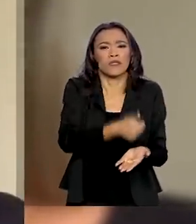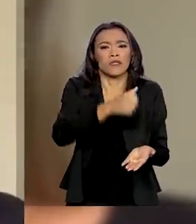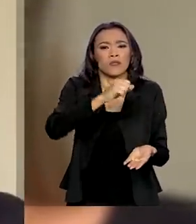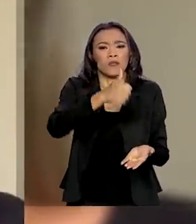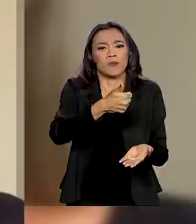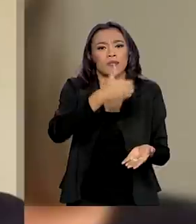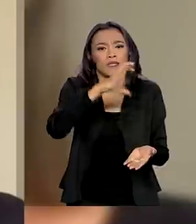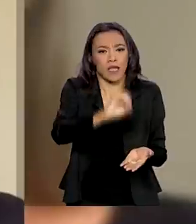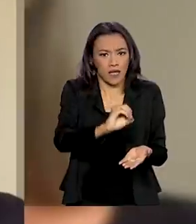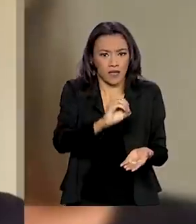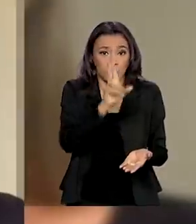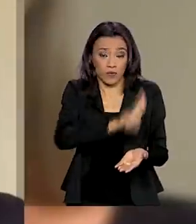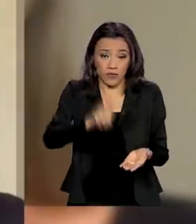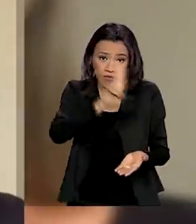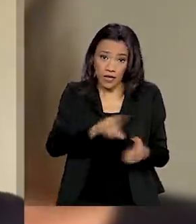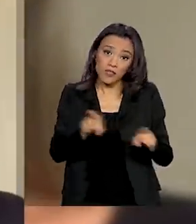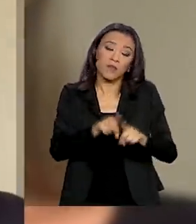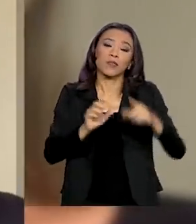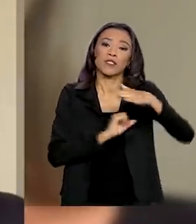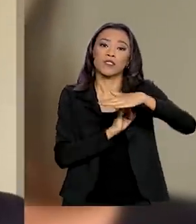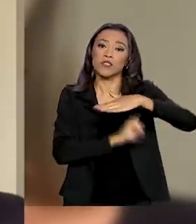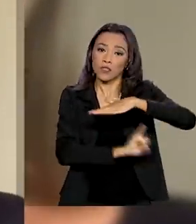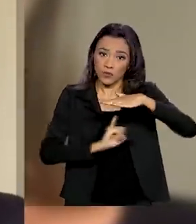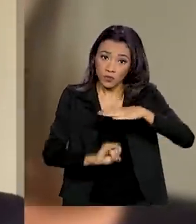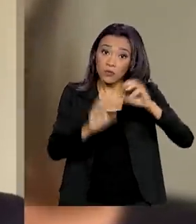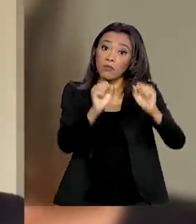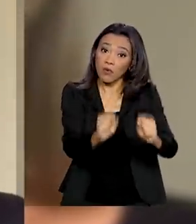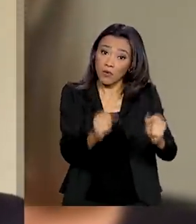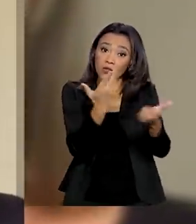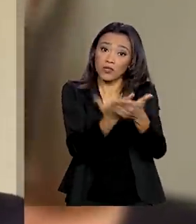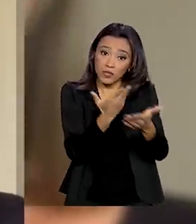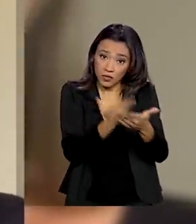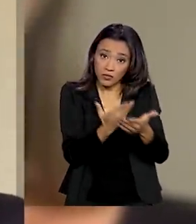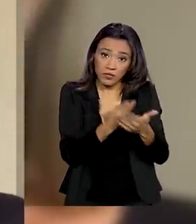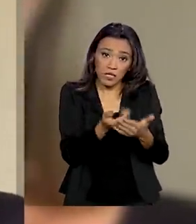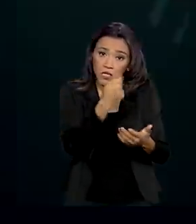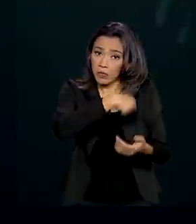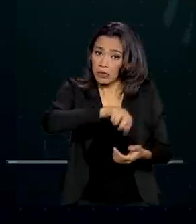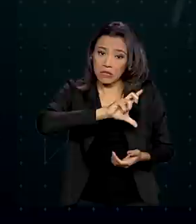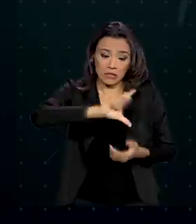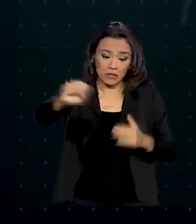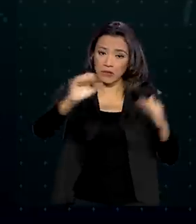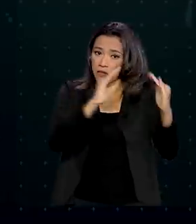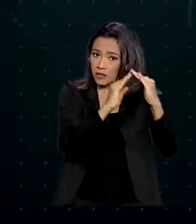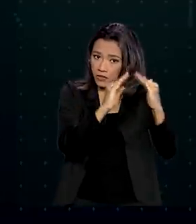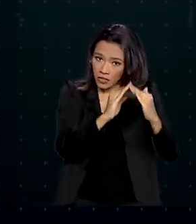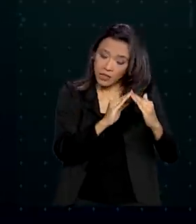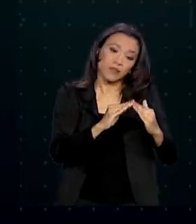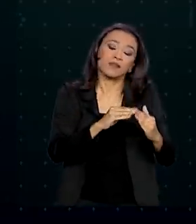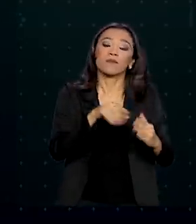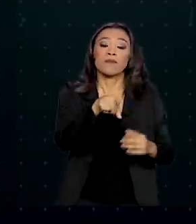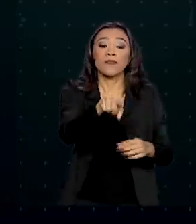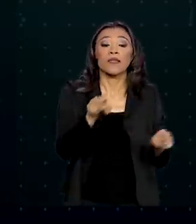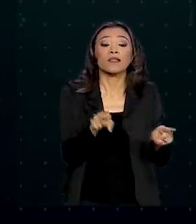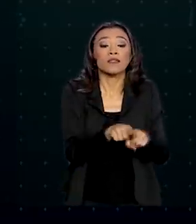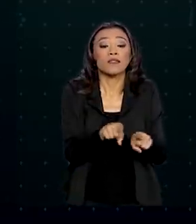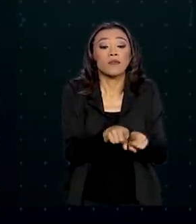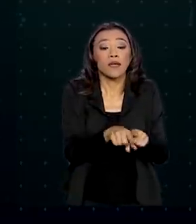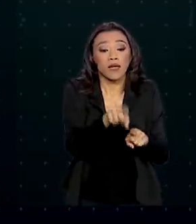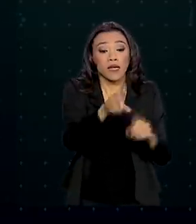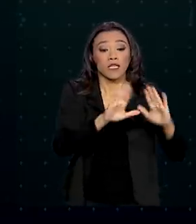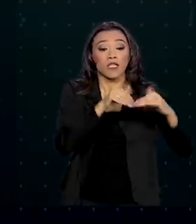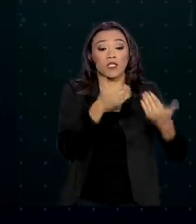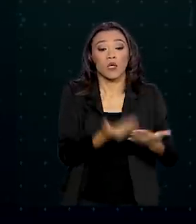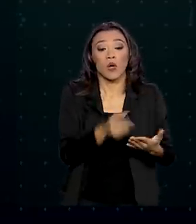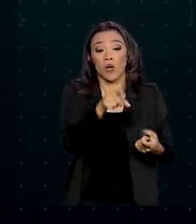e institutos federais de educação também poderão estudar sem sair de casa. A medida vale também para o Colégio